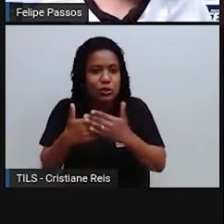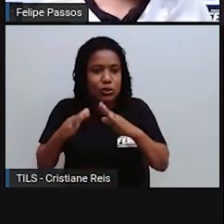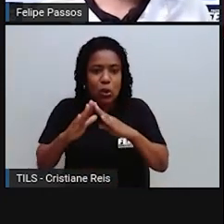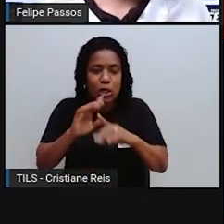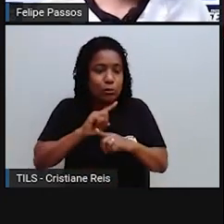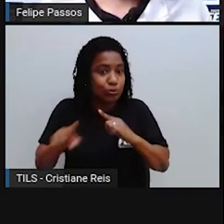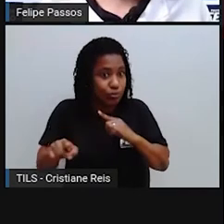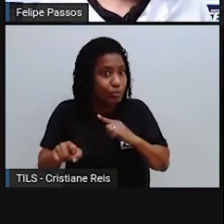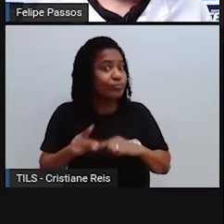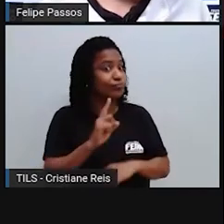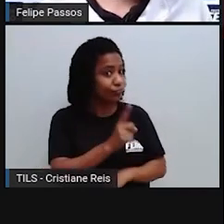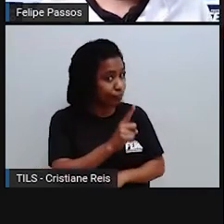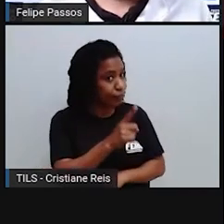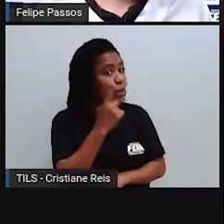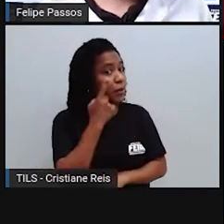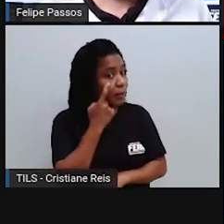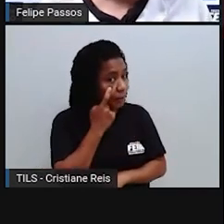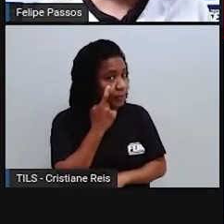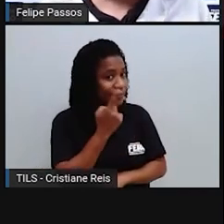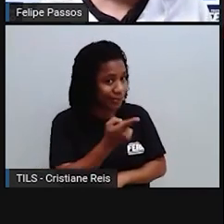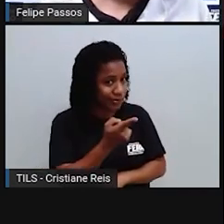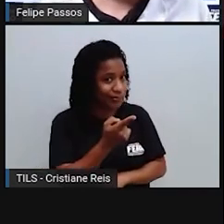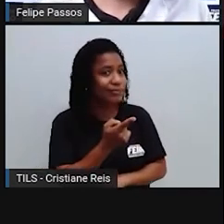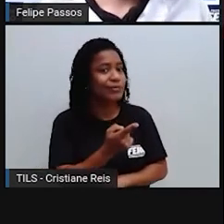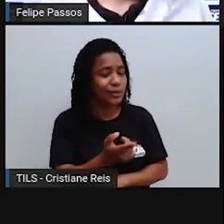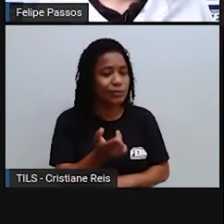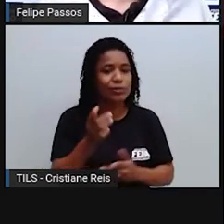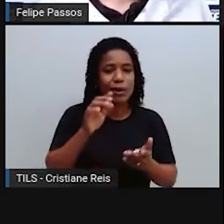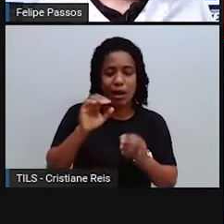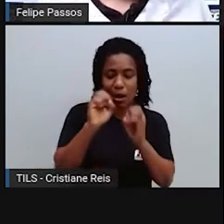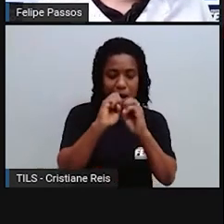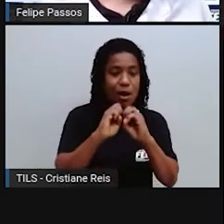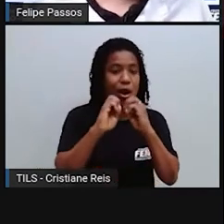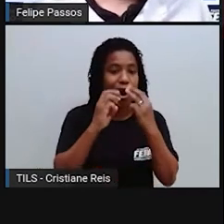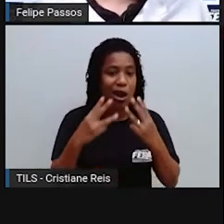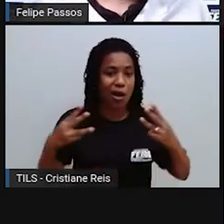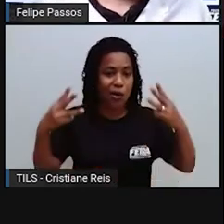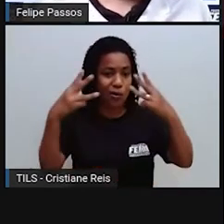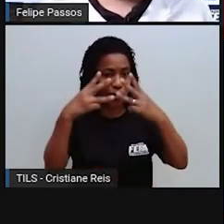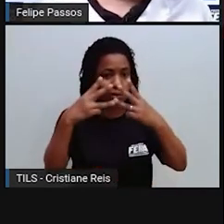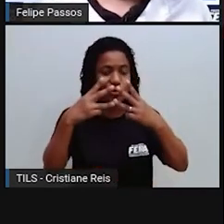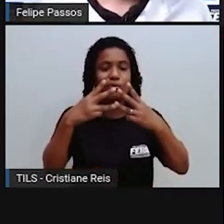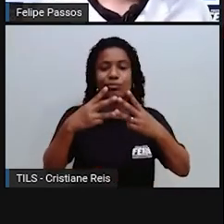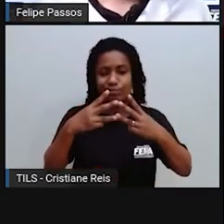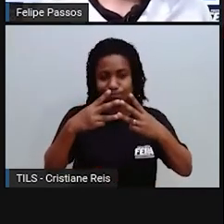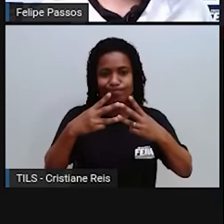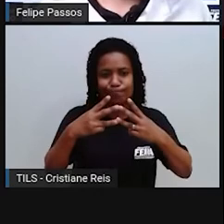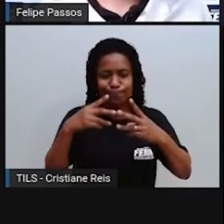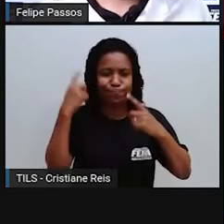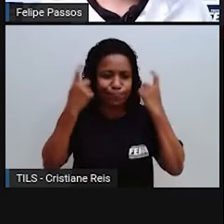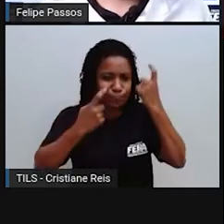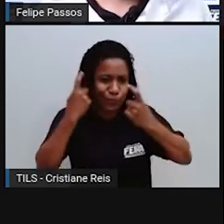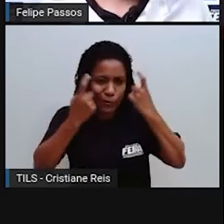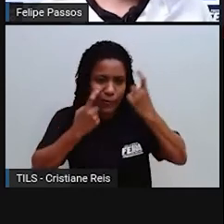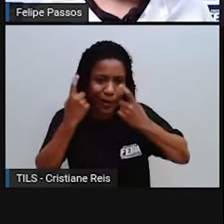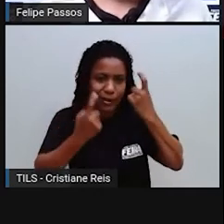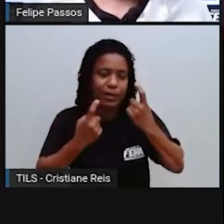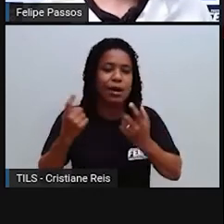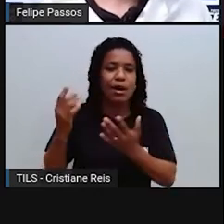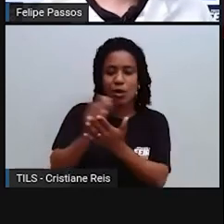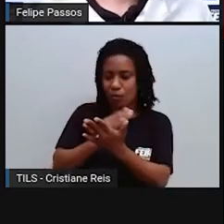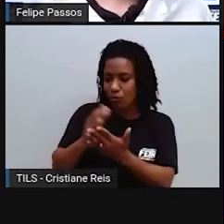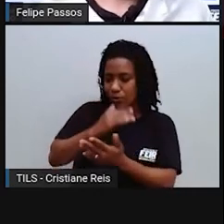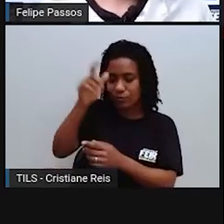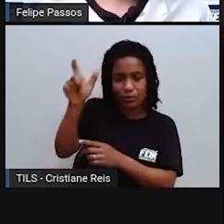tem isso. Então, a ONU está muito preocupada com isso. Tem figuras aí que estão batalhando contra essa discriminação,